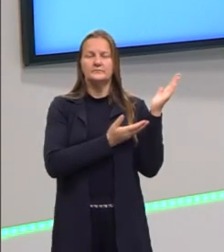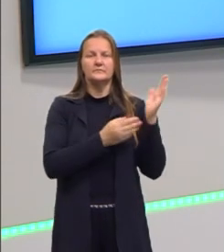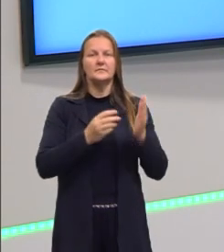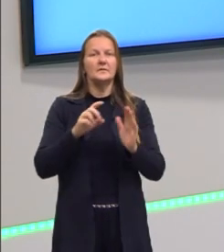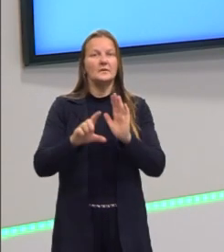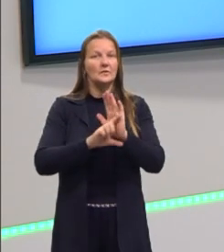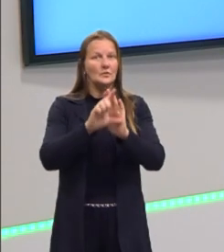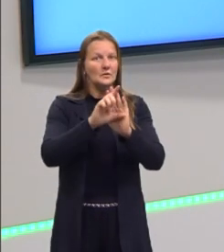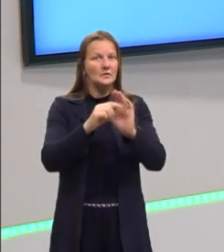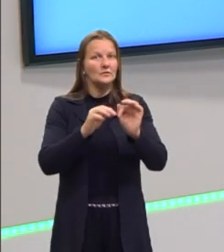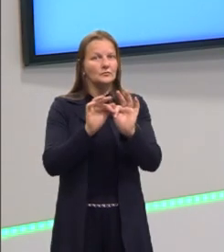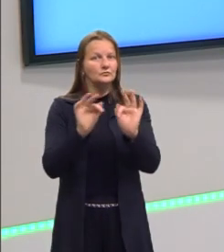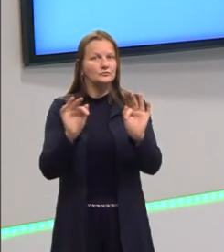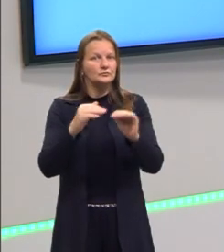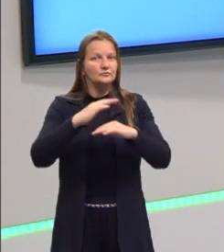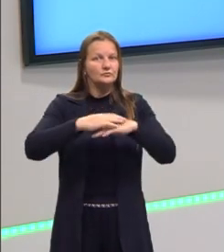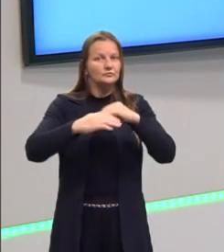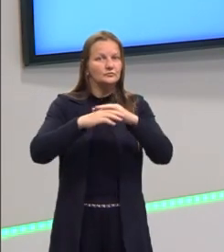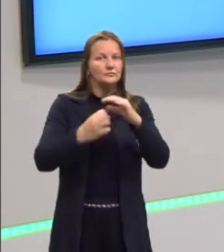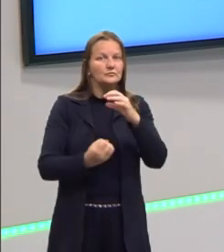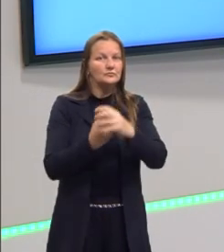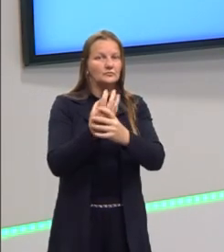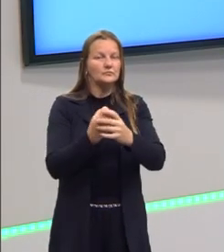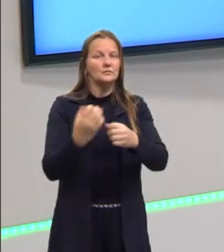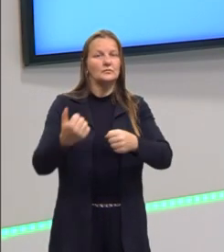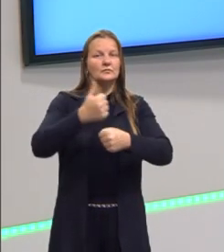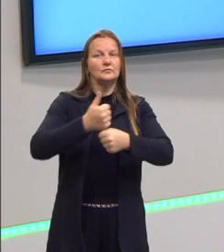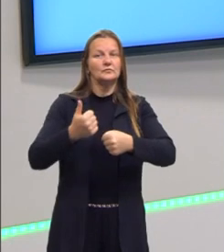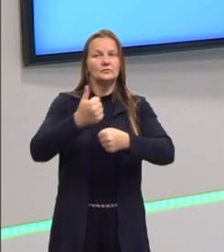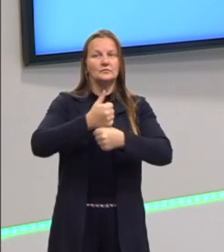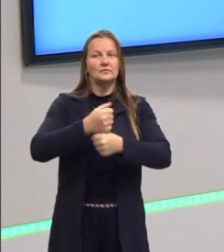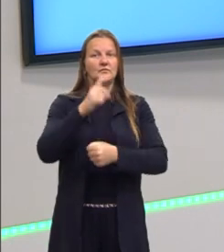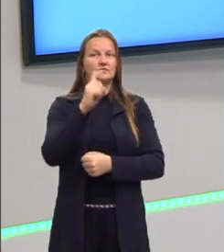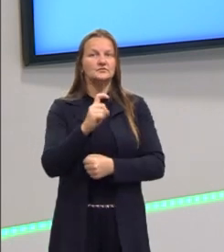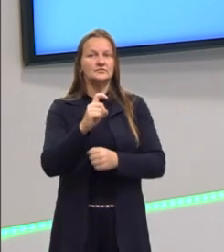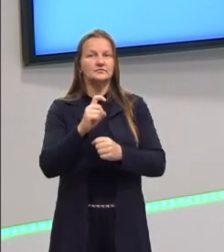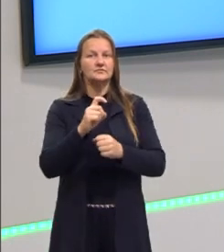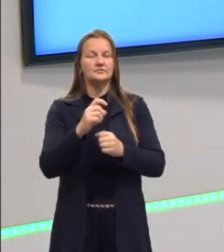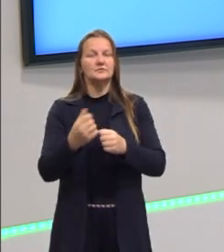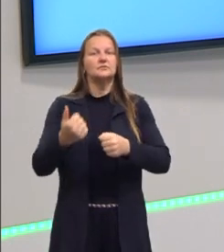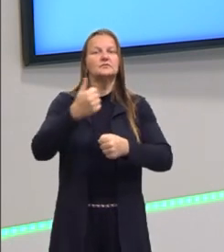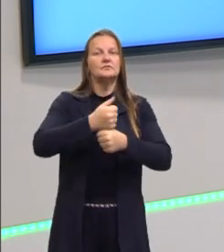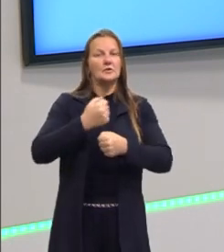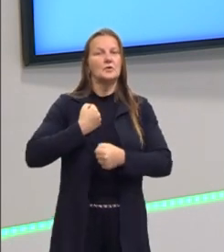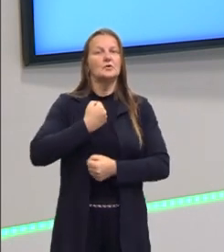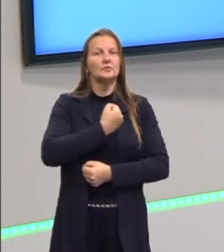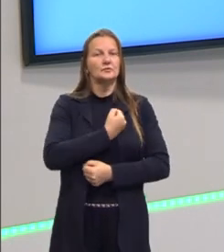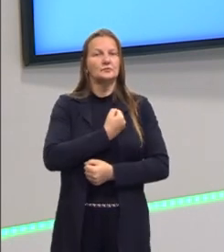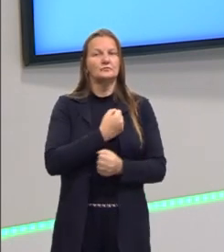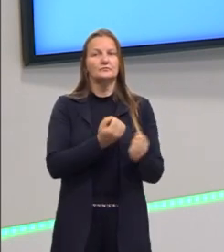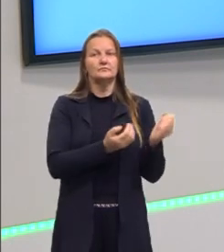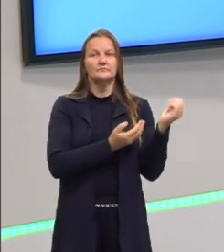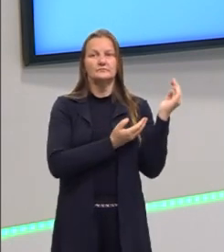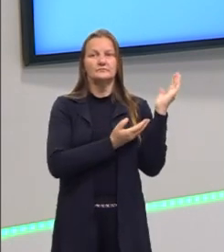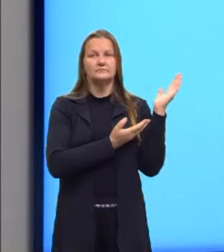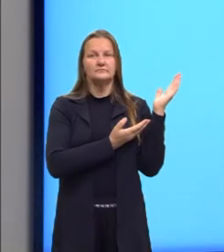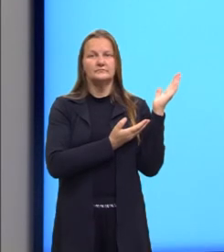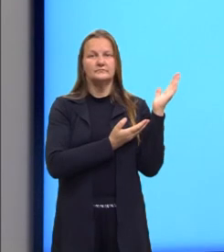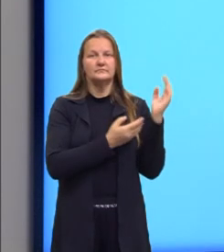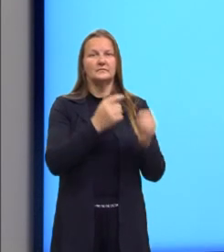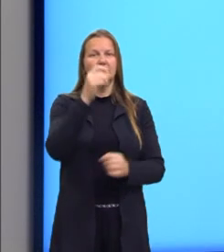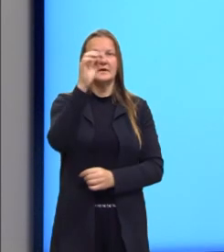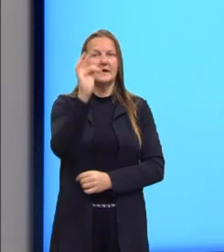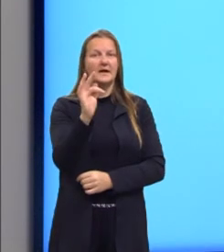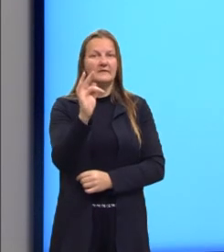lei de formação, mas nós vamos substituir o valor de x pelo valor numérico, que nesse caso seria a